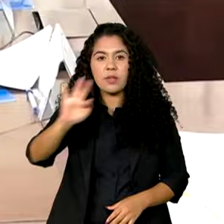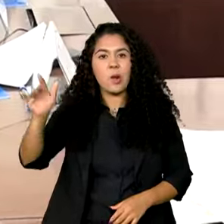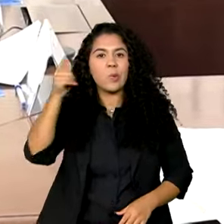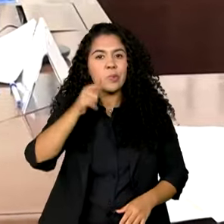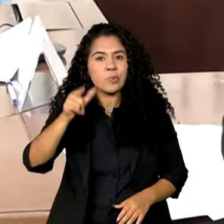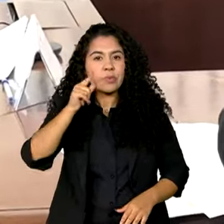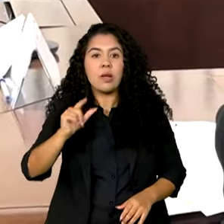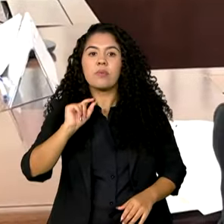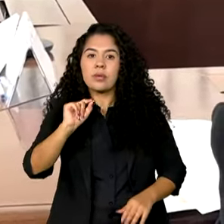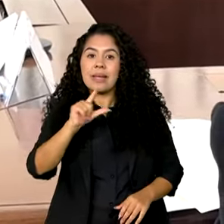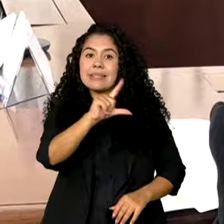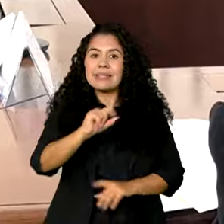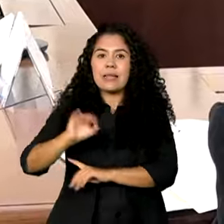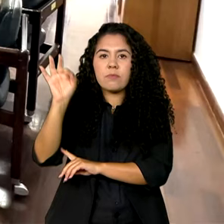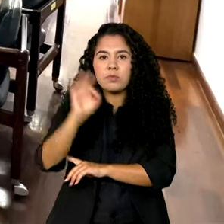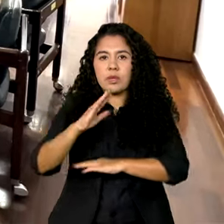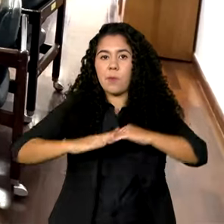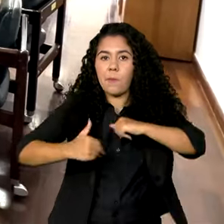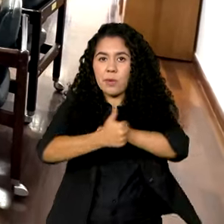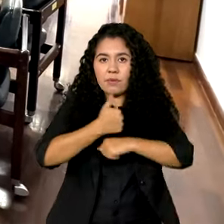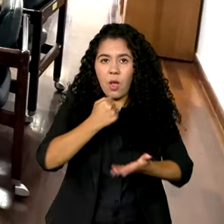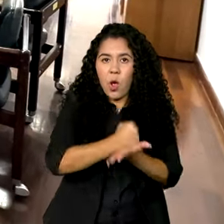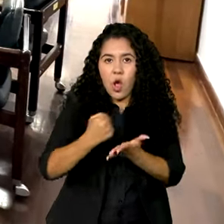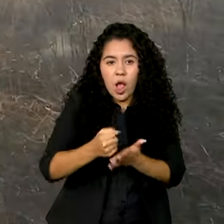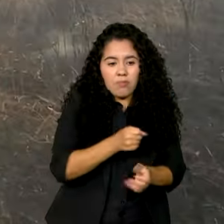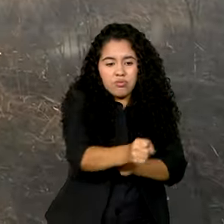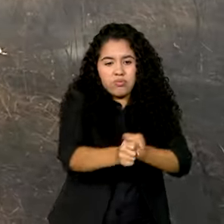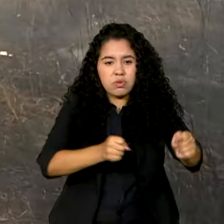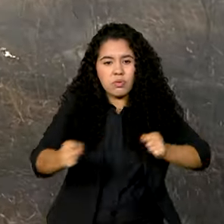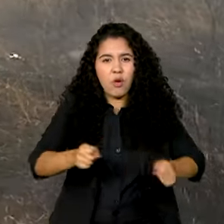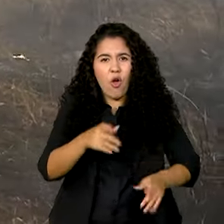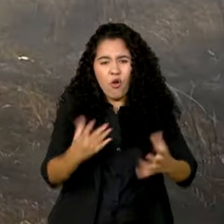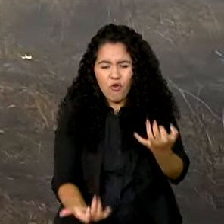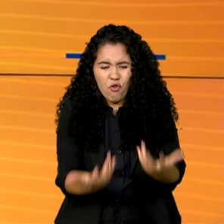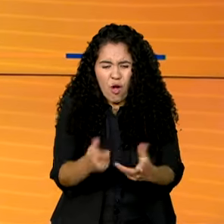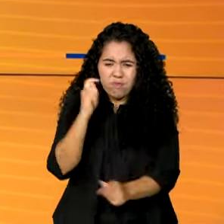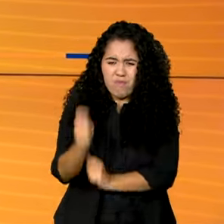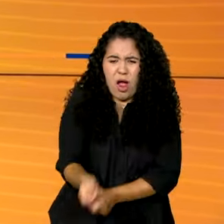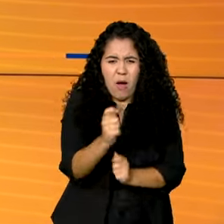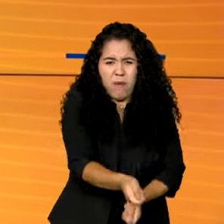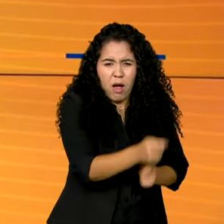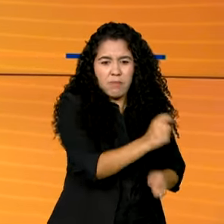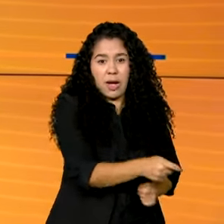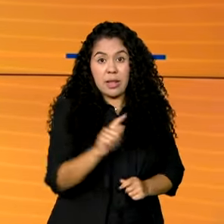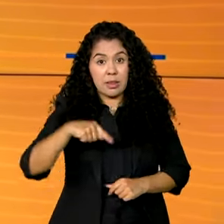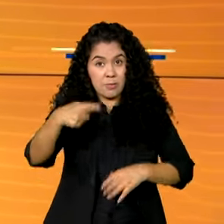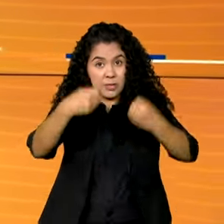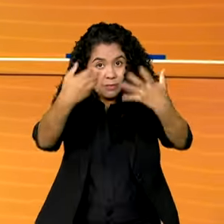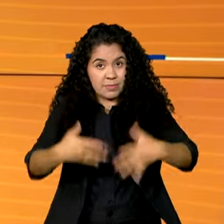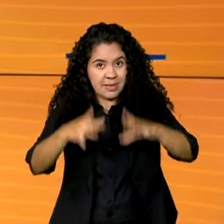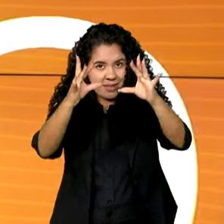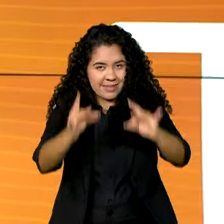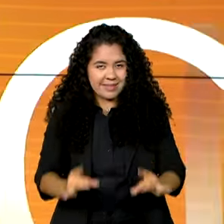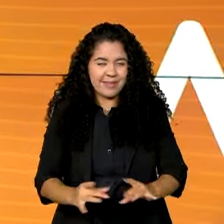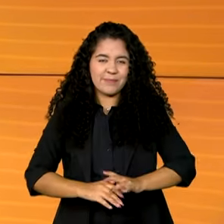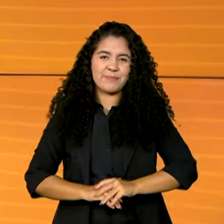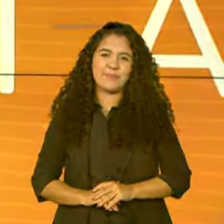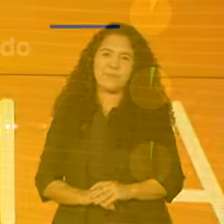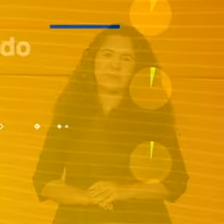de 100% o número de agentes em campo no combate às queimadas. Os detalhes você confere já já.